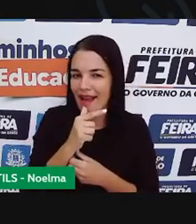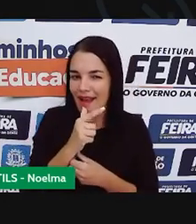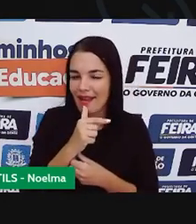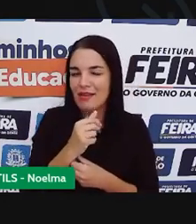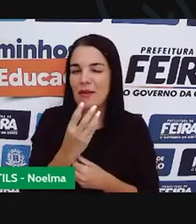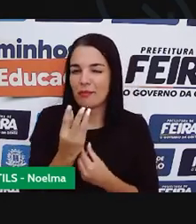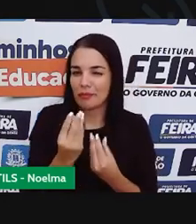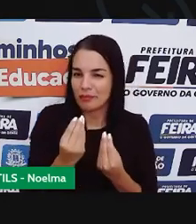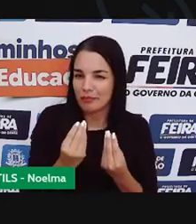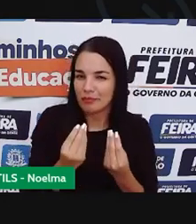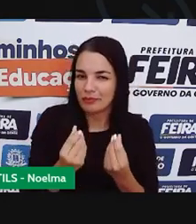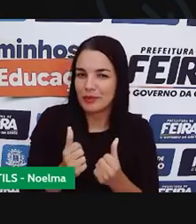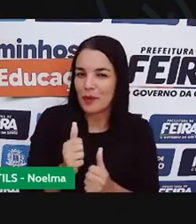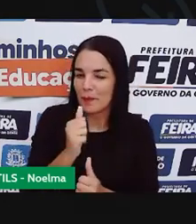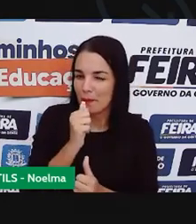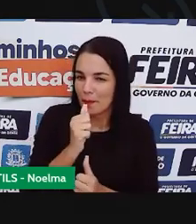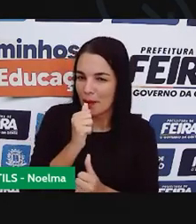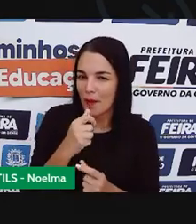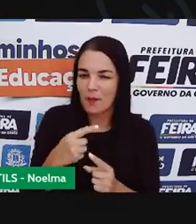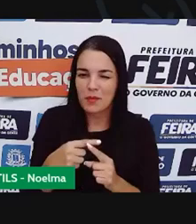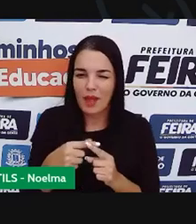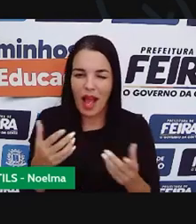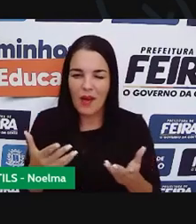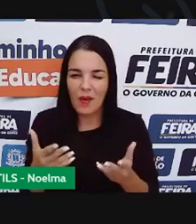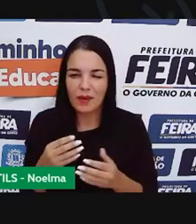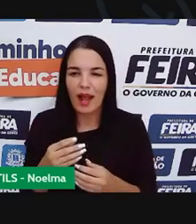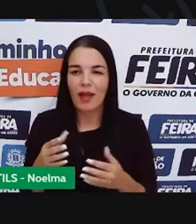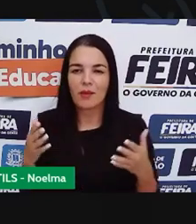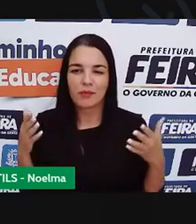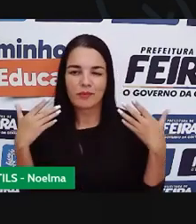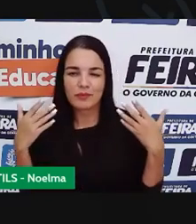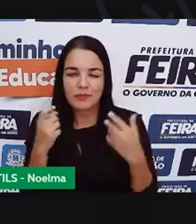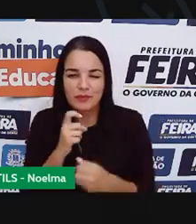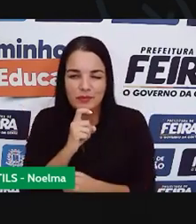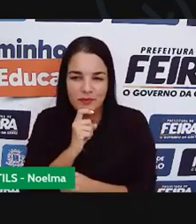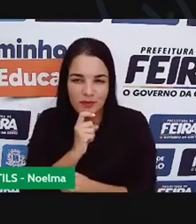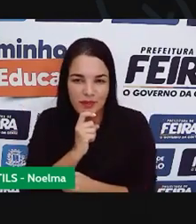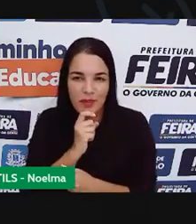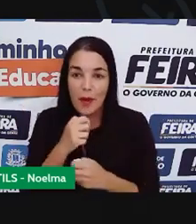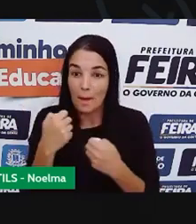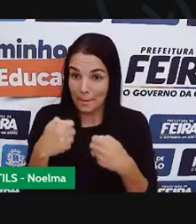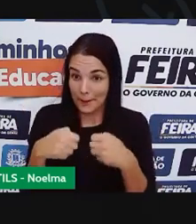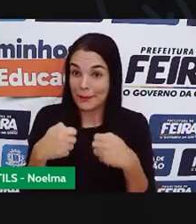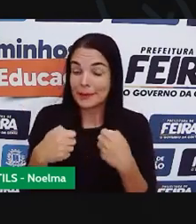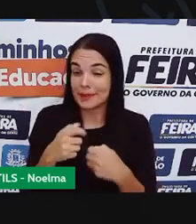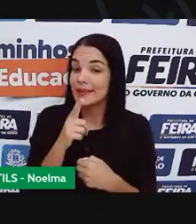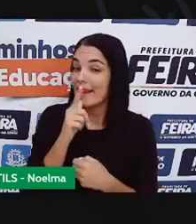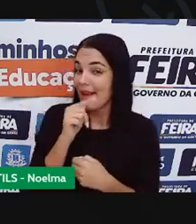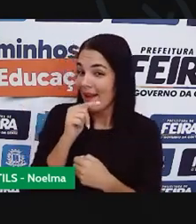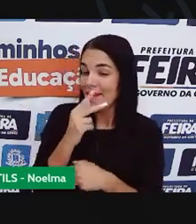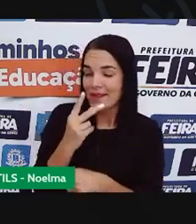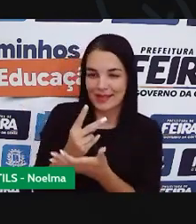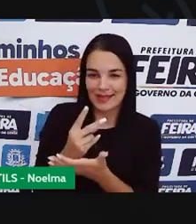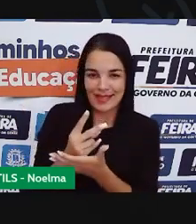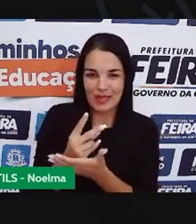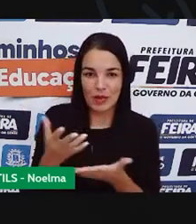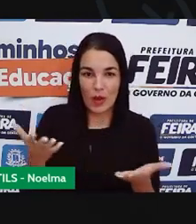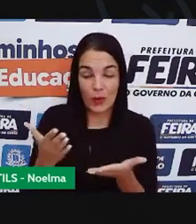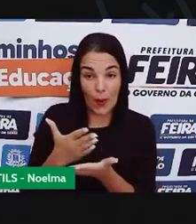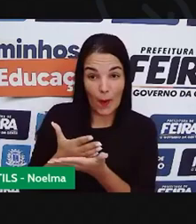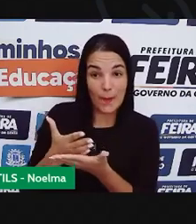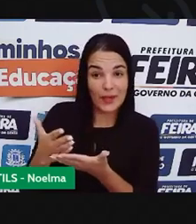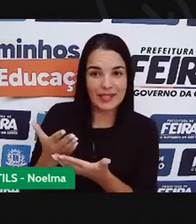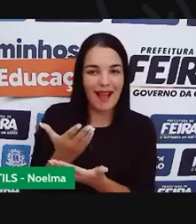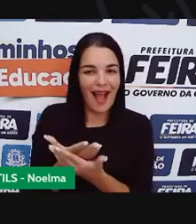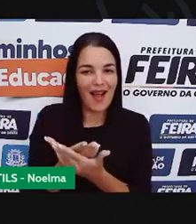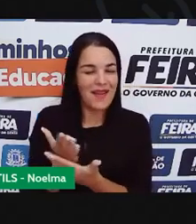bebe água bastante. Não é porque eu penso que ficando frio que você vai deixar de se hidratar, tá bom? A gente precisa. Vamos começar a nossa aula de